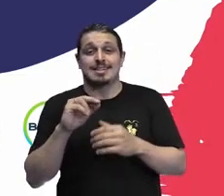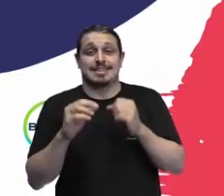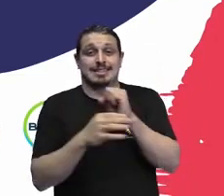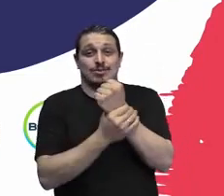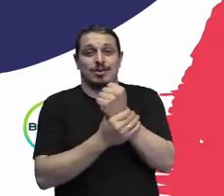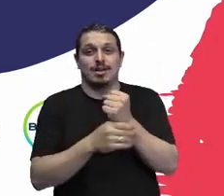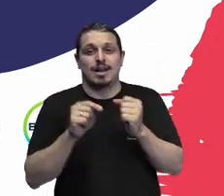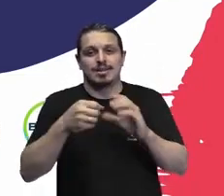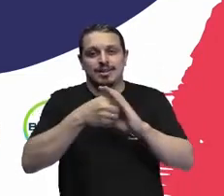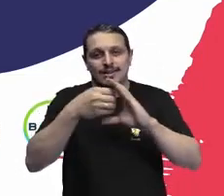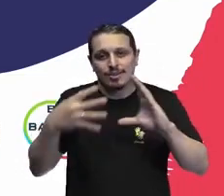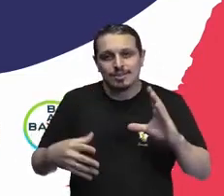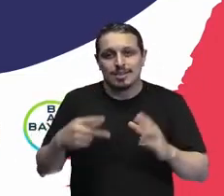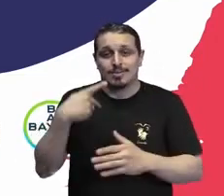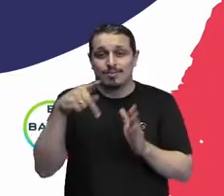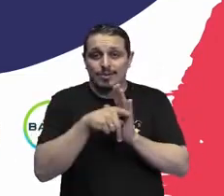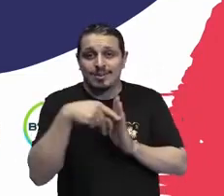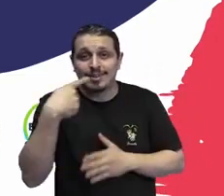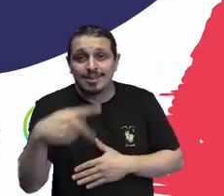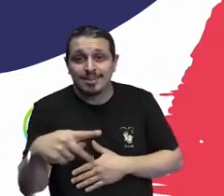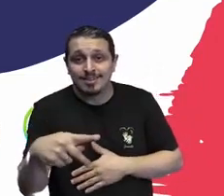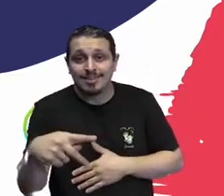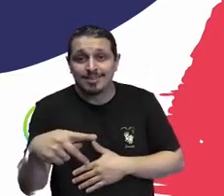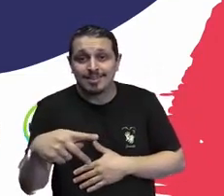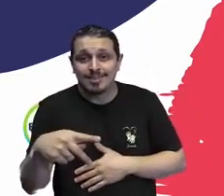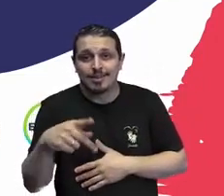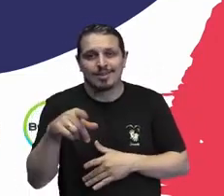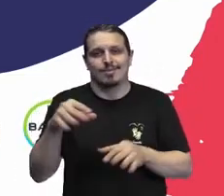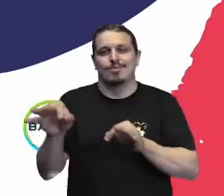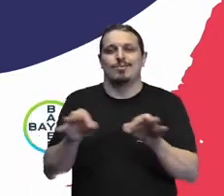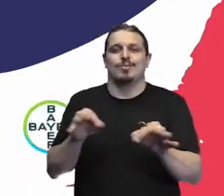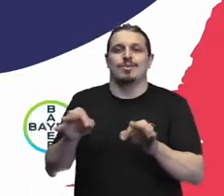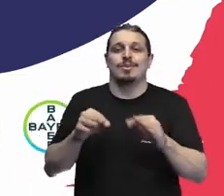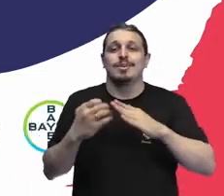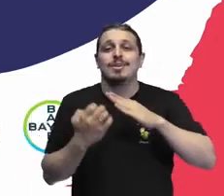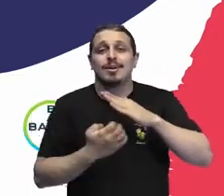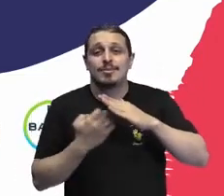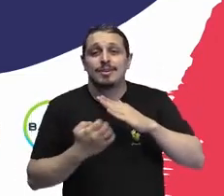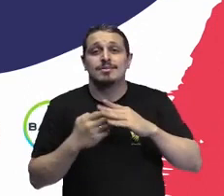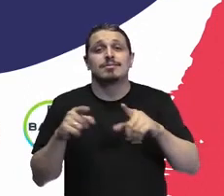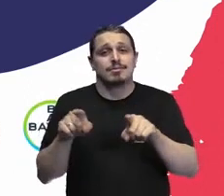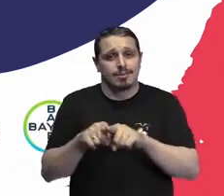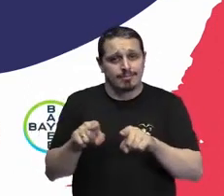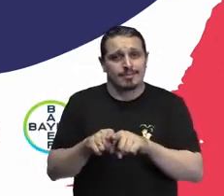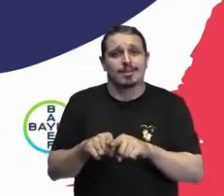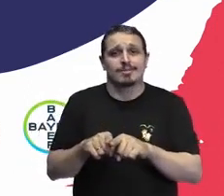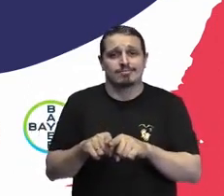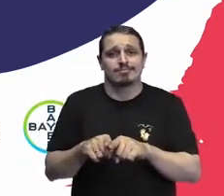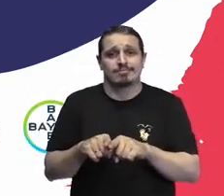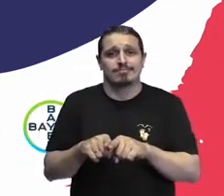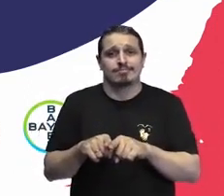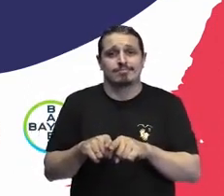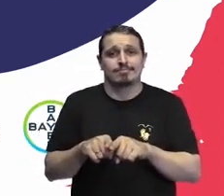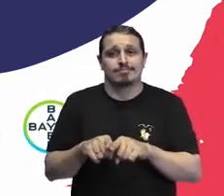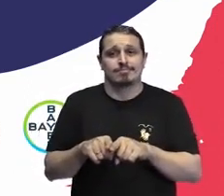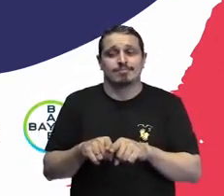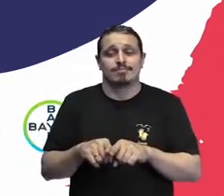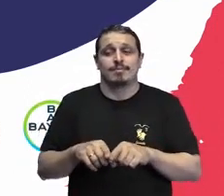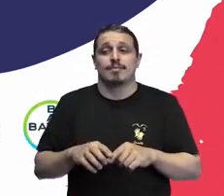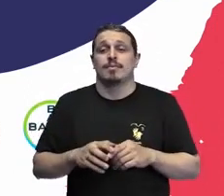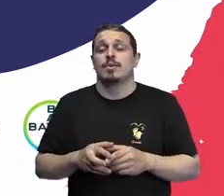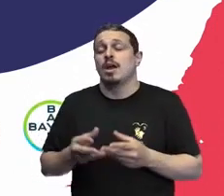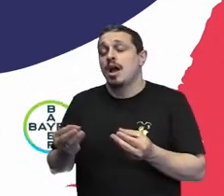trabalhando naquela organização e ela também serve como exemplo